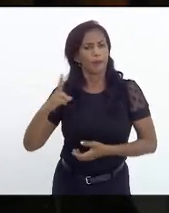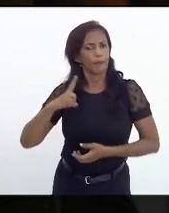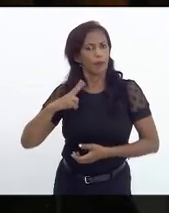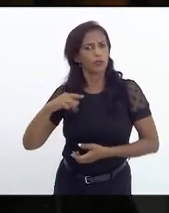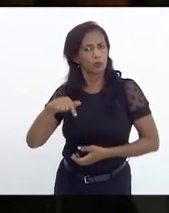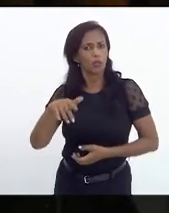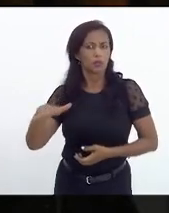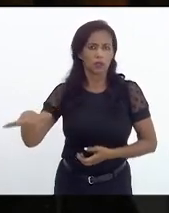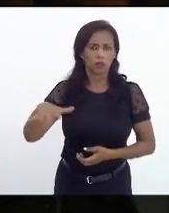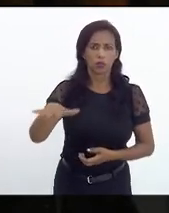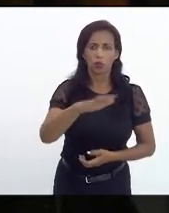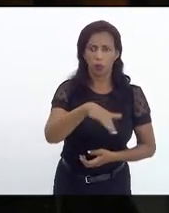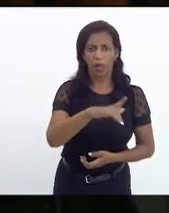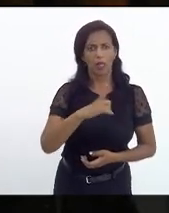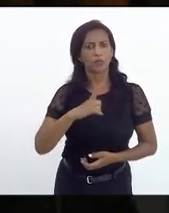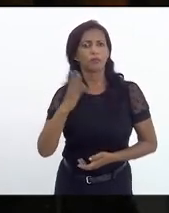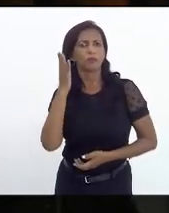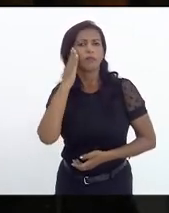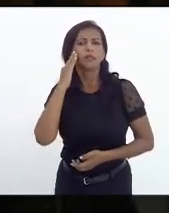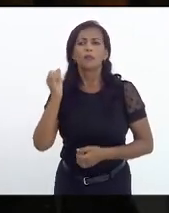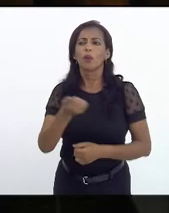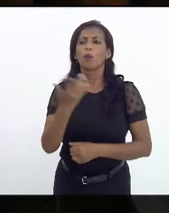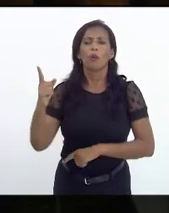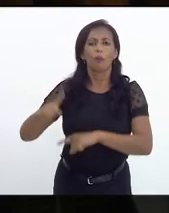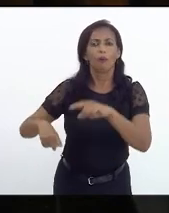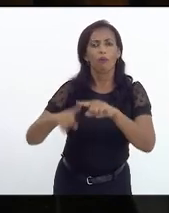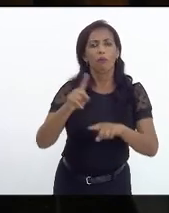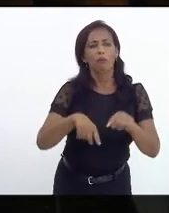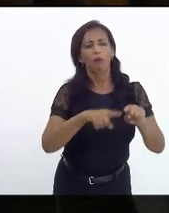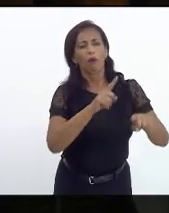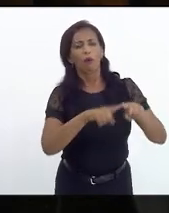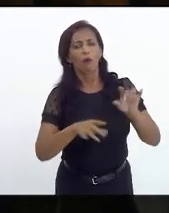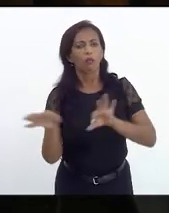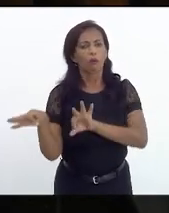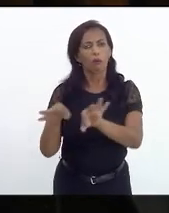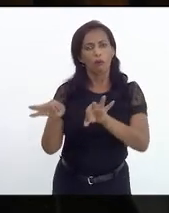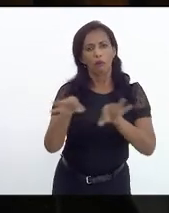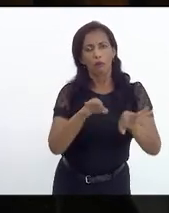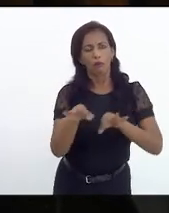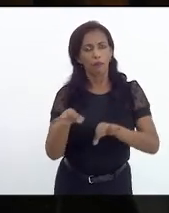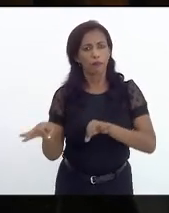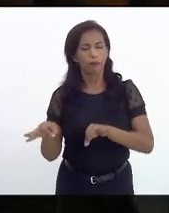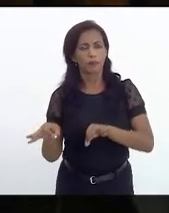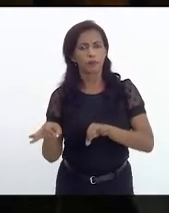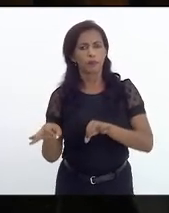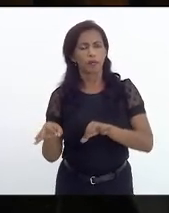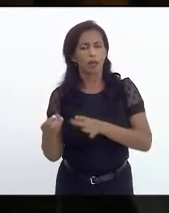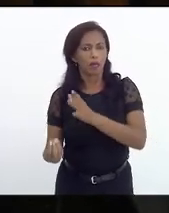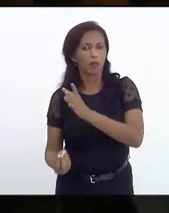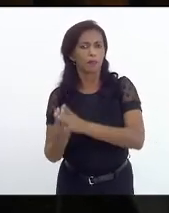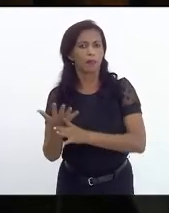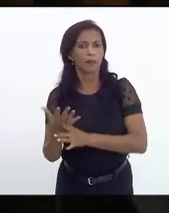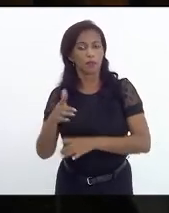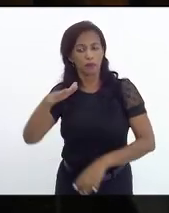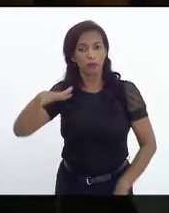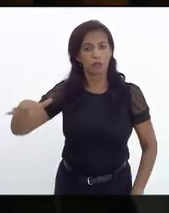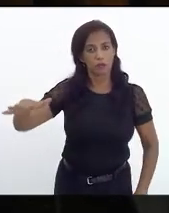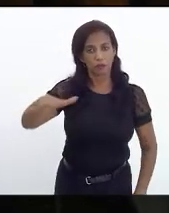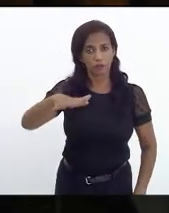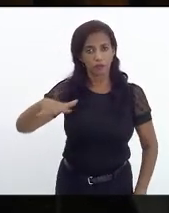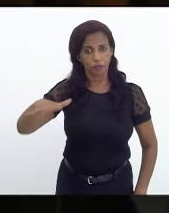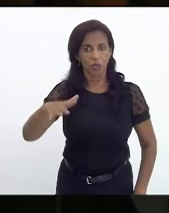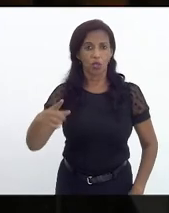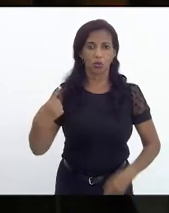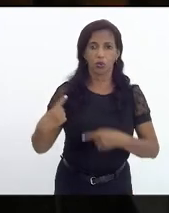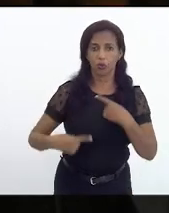territórios para ter uma cartografia desses equipamentos de modo a melhor planejar a implementação nesses territórios de